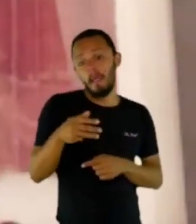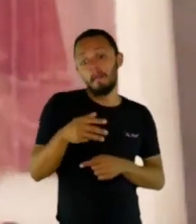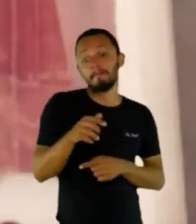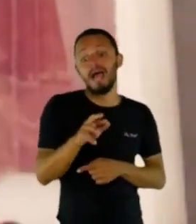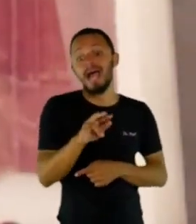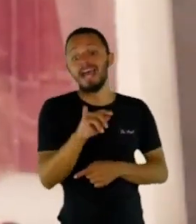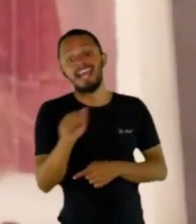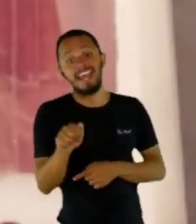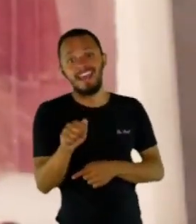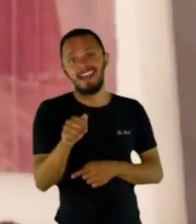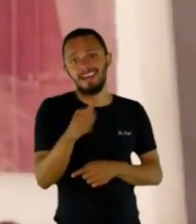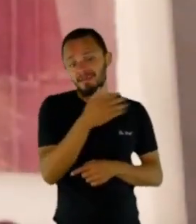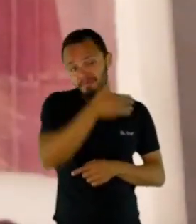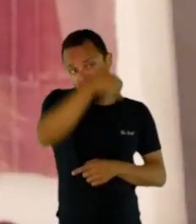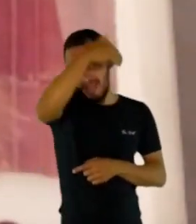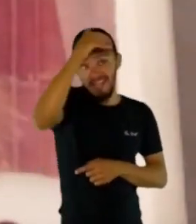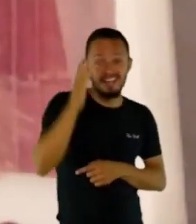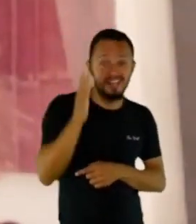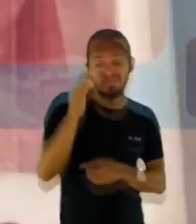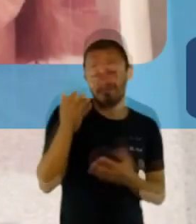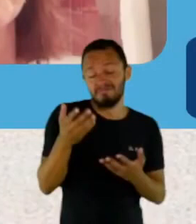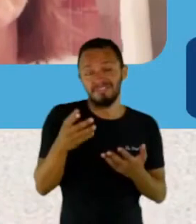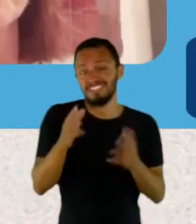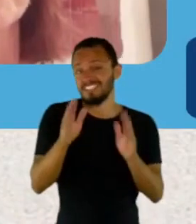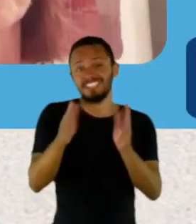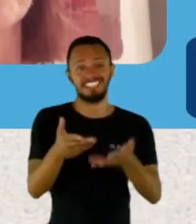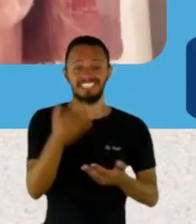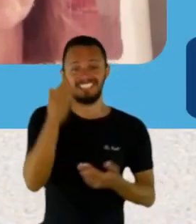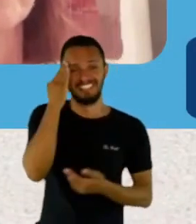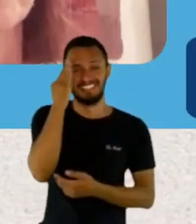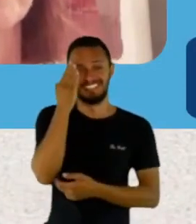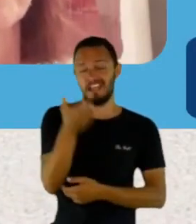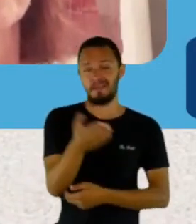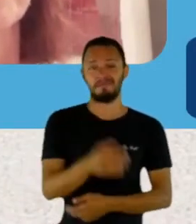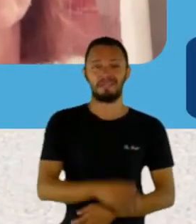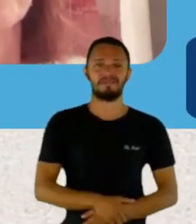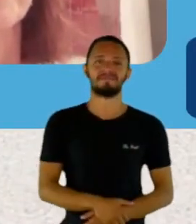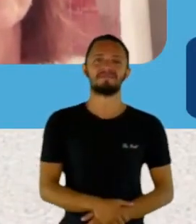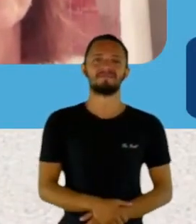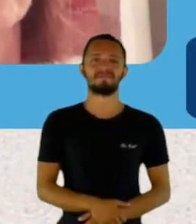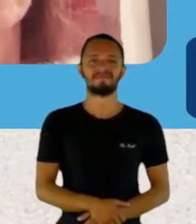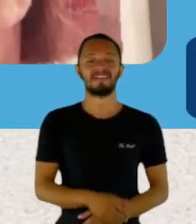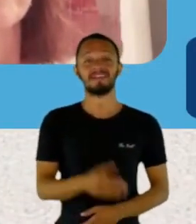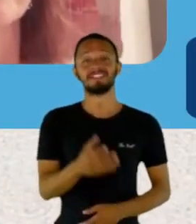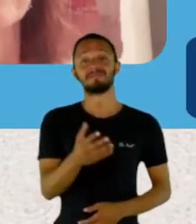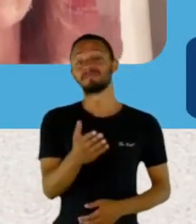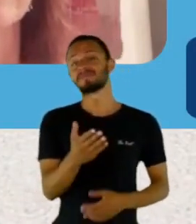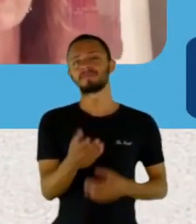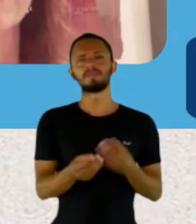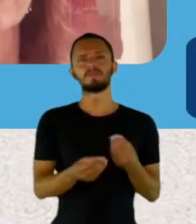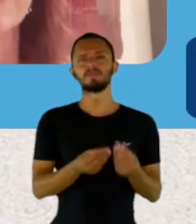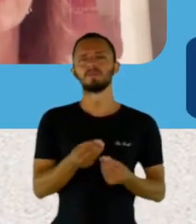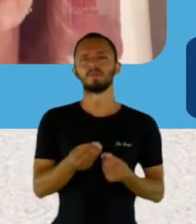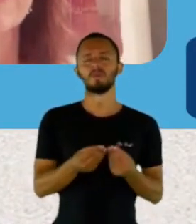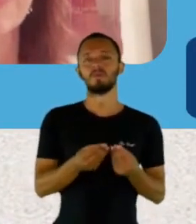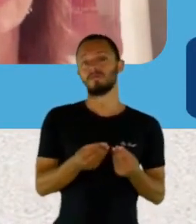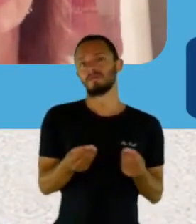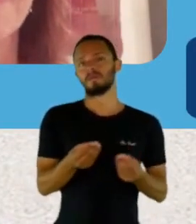carrega essa força e essa fé. E para você, assim, como escritora, seu primeiro livro,